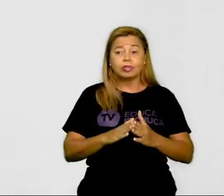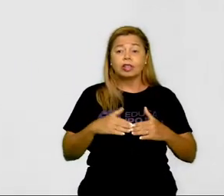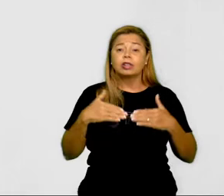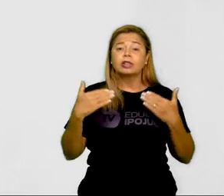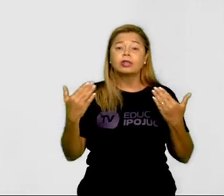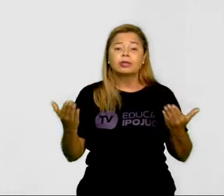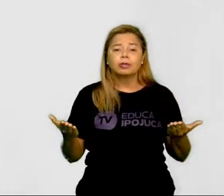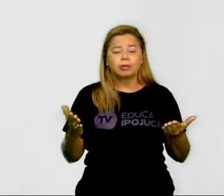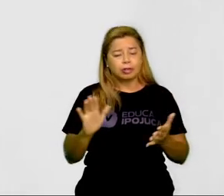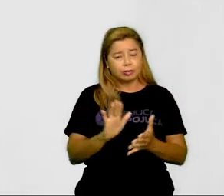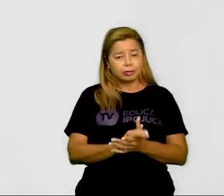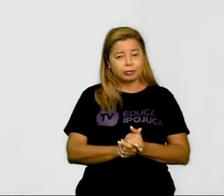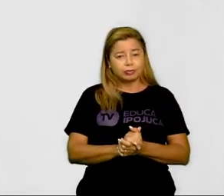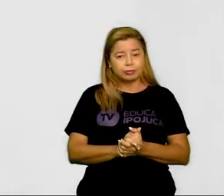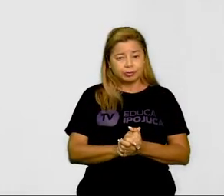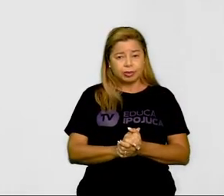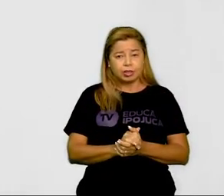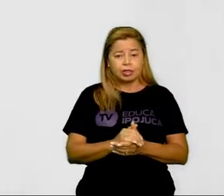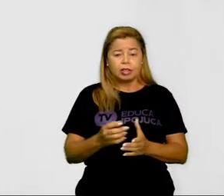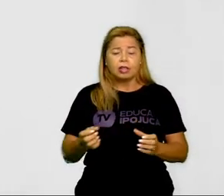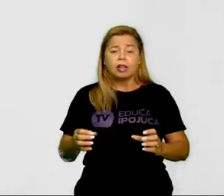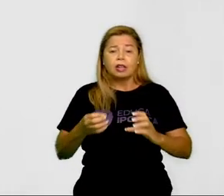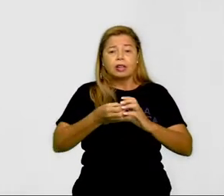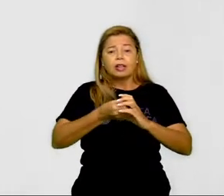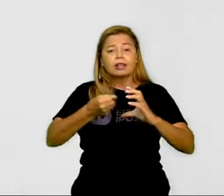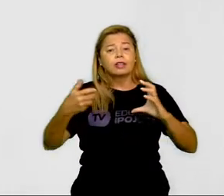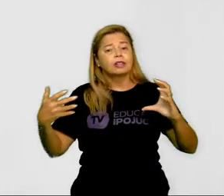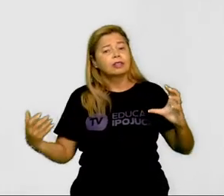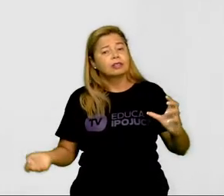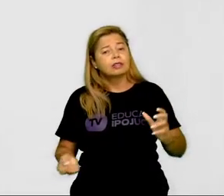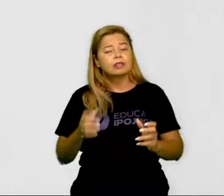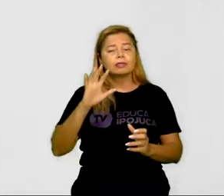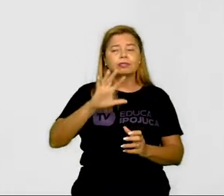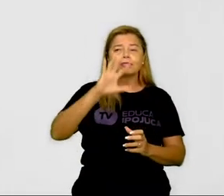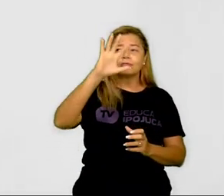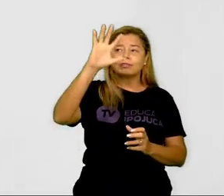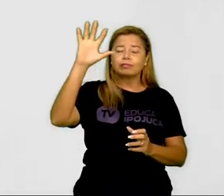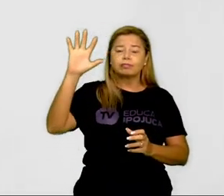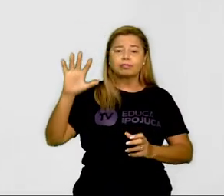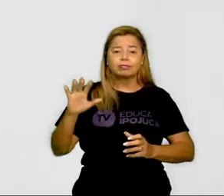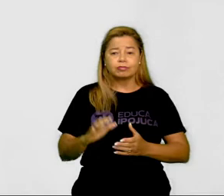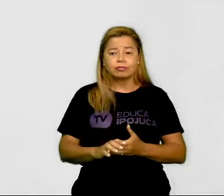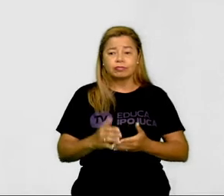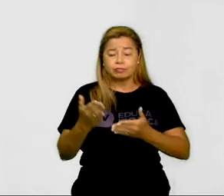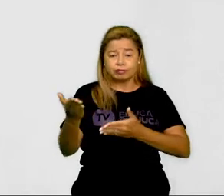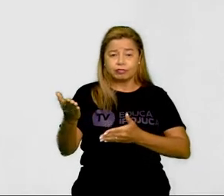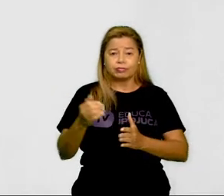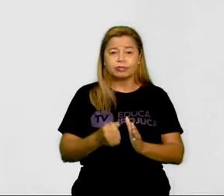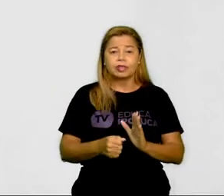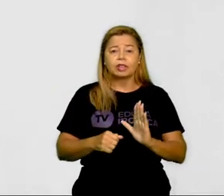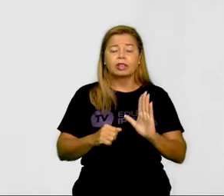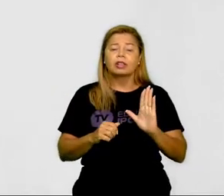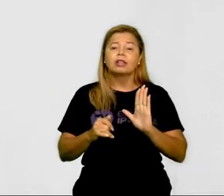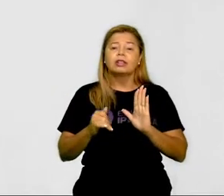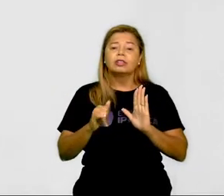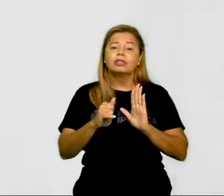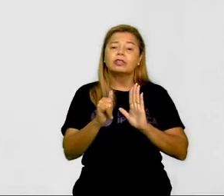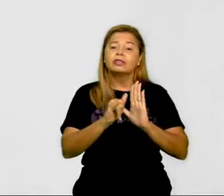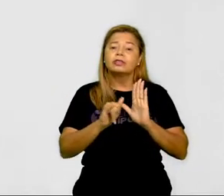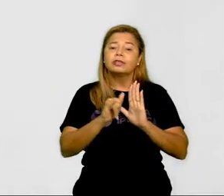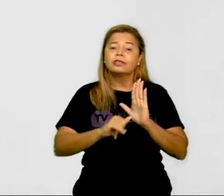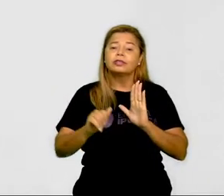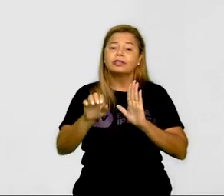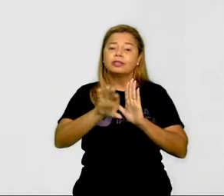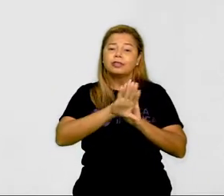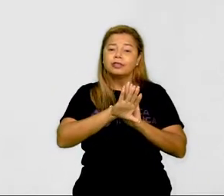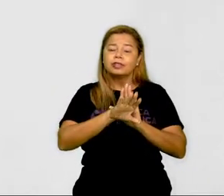você observar, né? Os traços de cada região. Pode ver aí na ilustração, no desenho, que a gente já vê,